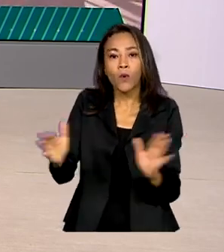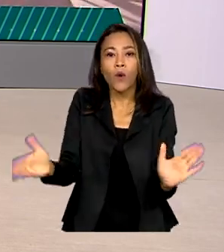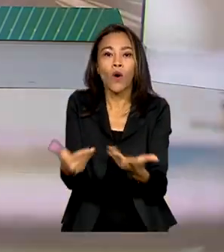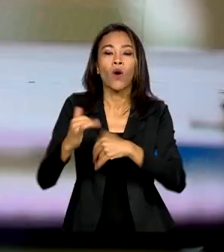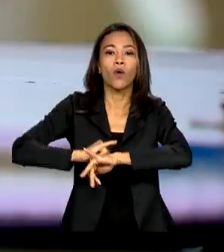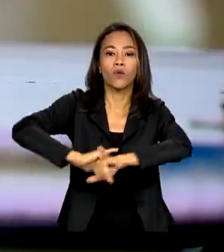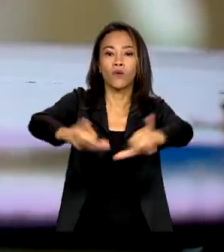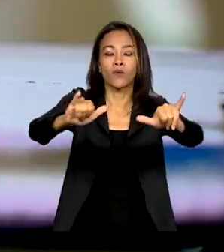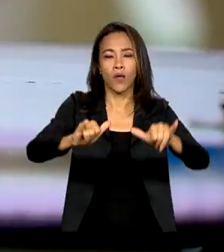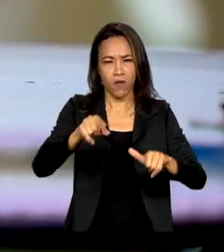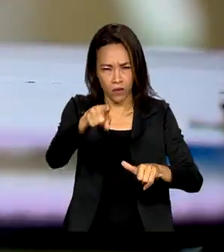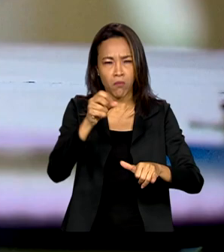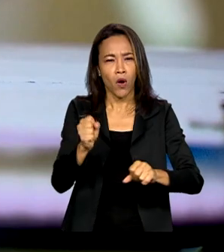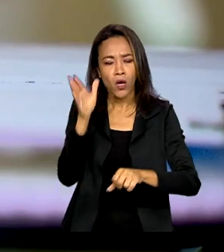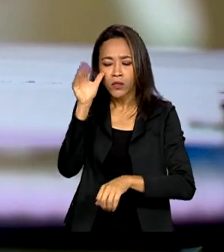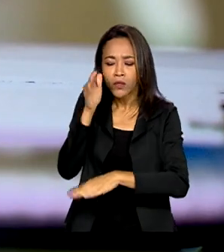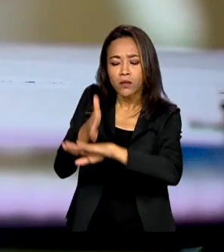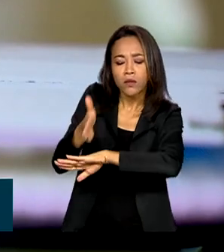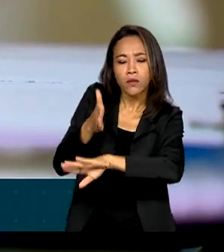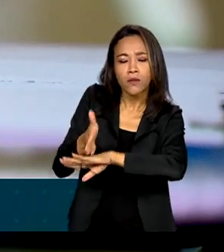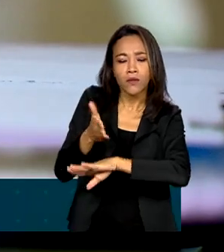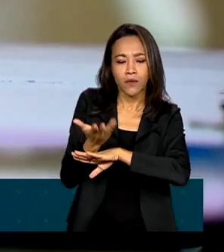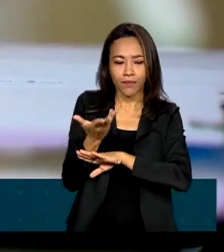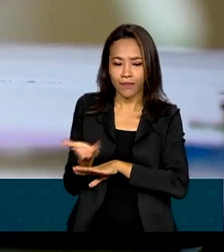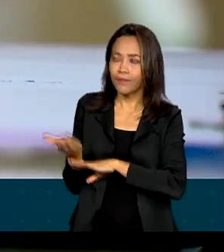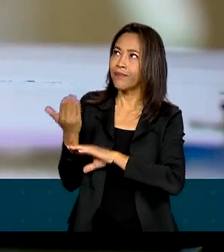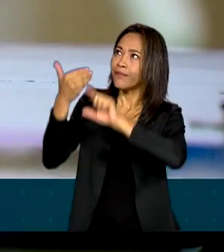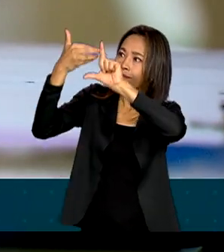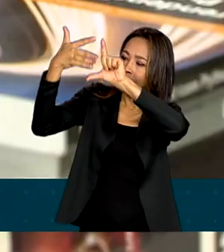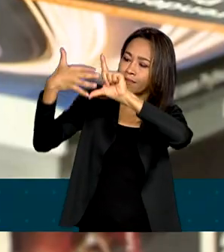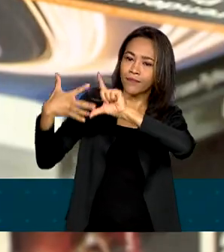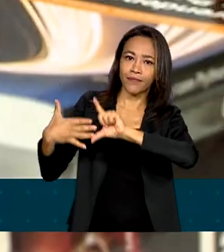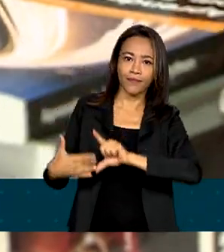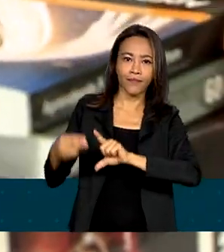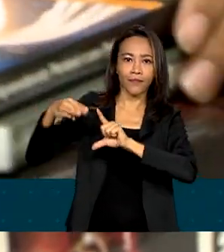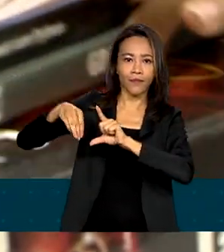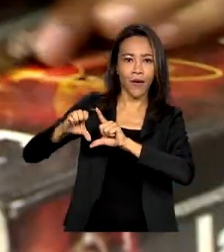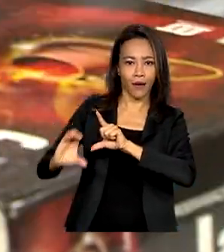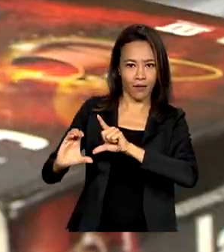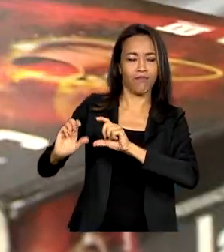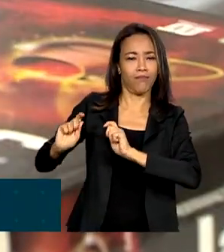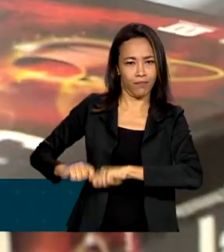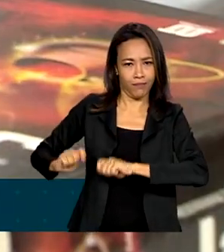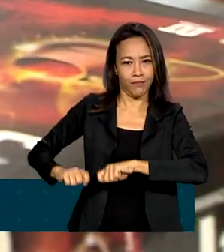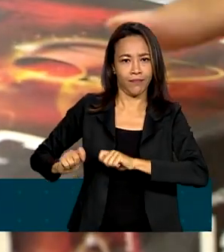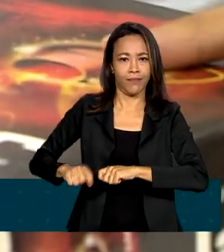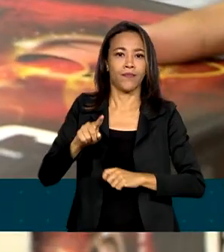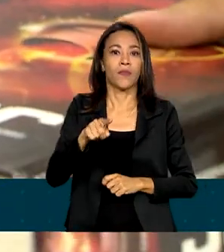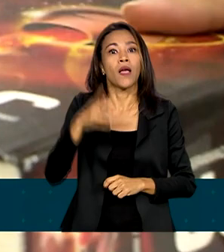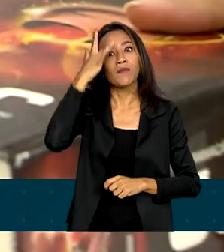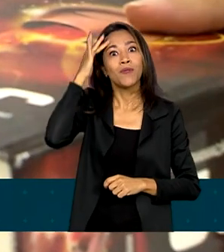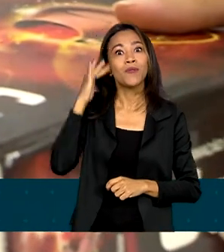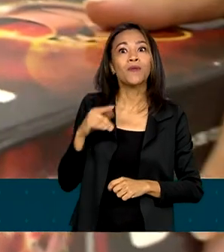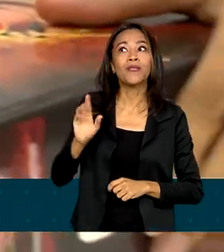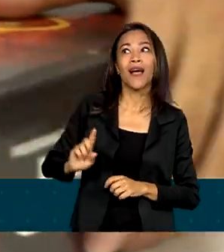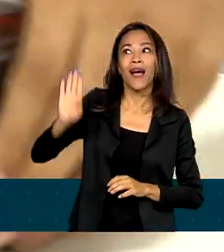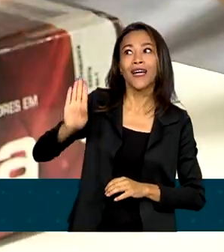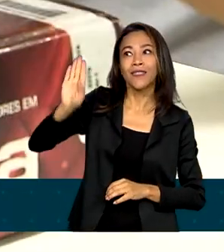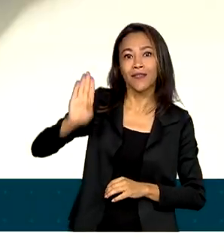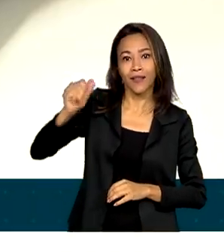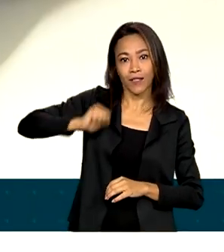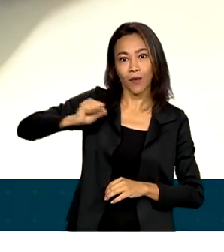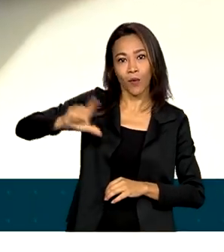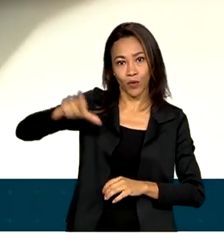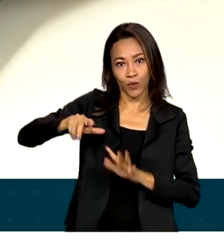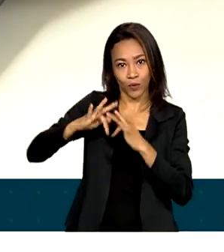A consulta pode ser feita na página de acesso único do Ministério da Educação. Os candidatos às bolsas de estudos devem